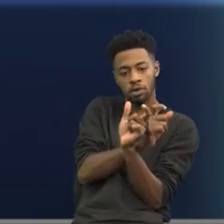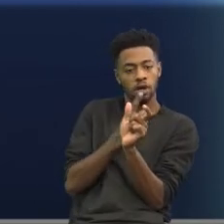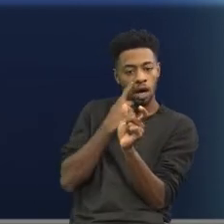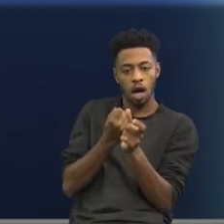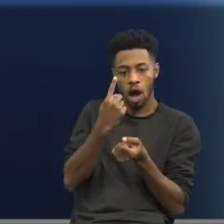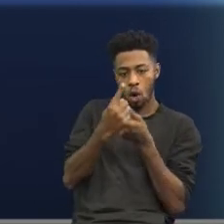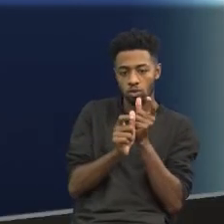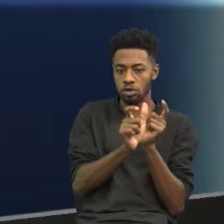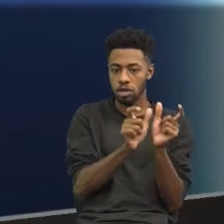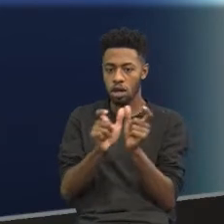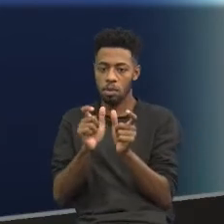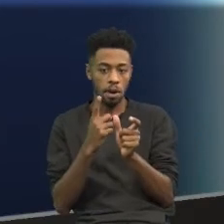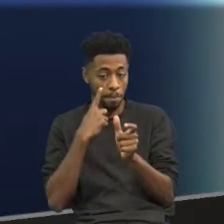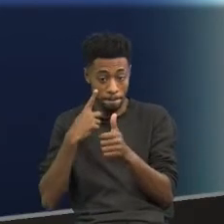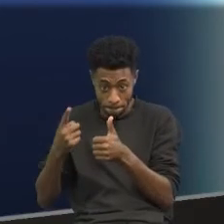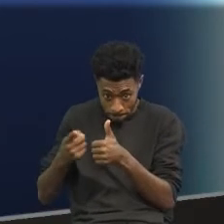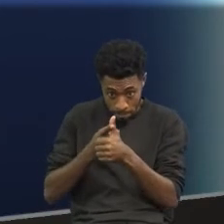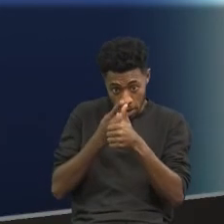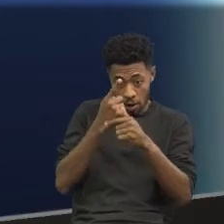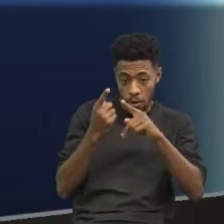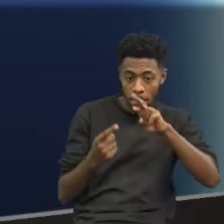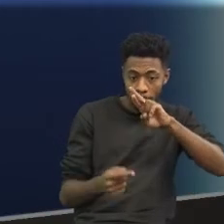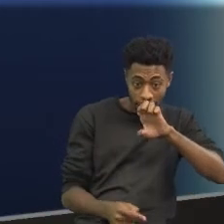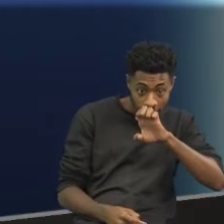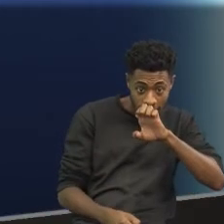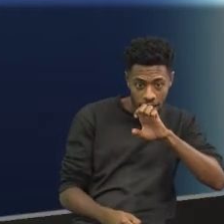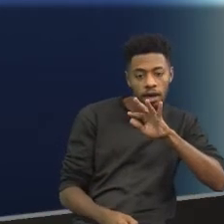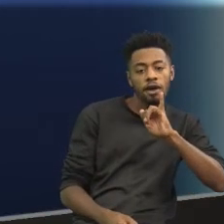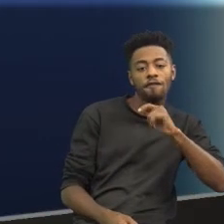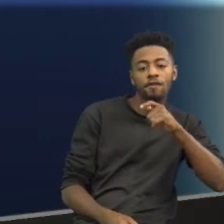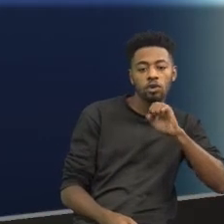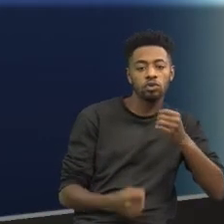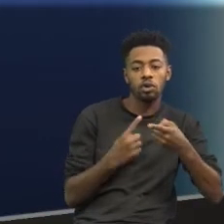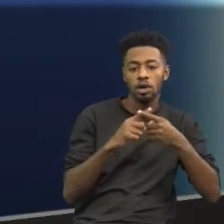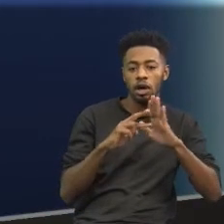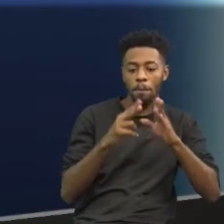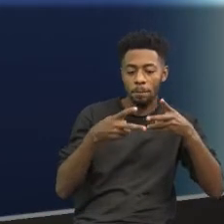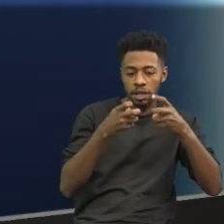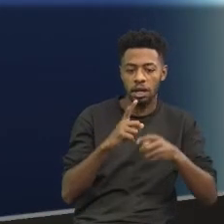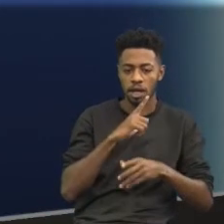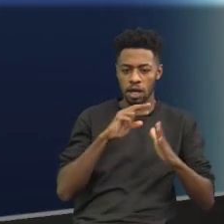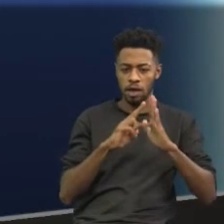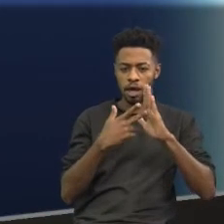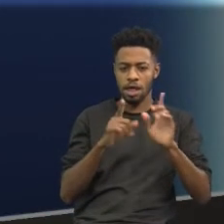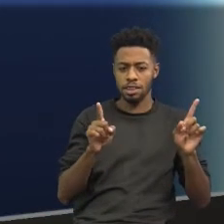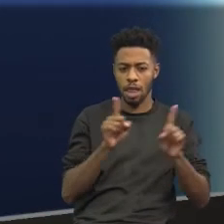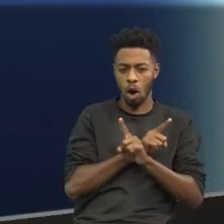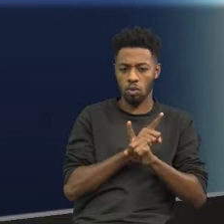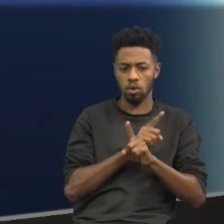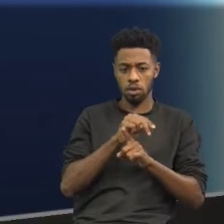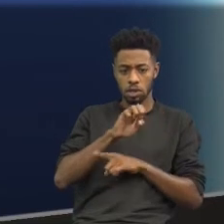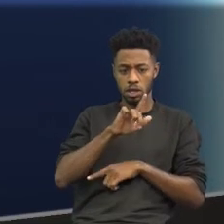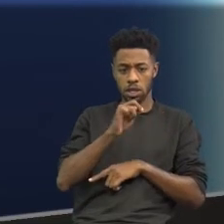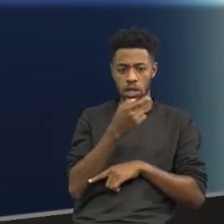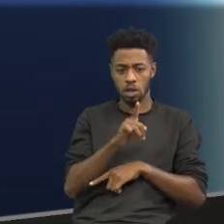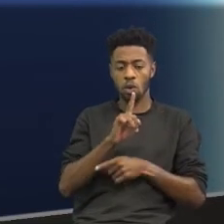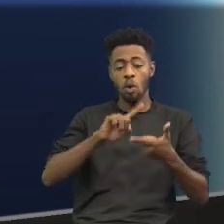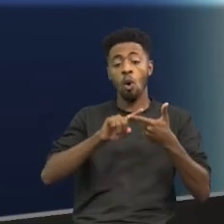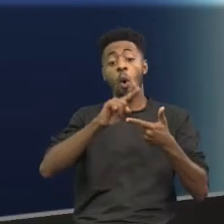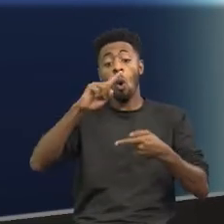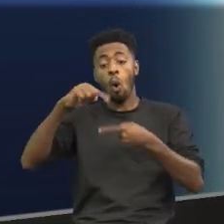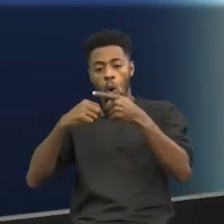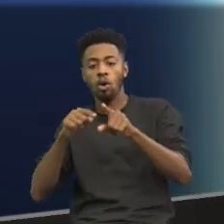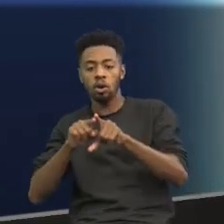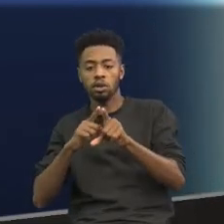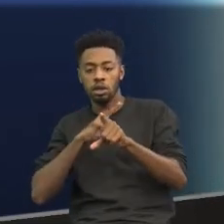desses termos, o primeiro, um prefixo que dê ideia de negação e depois um prefixo que dê ideia de repetição. Tem que